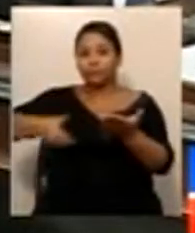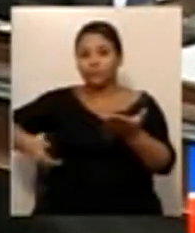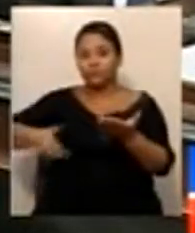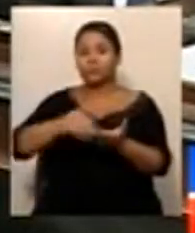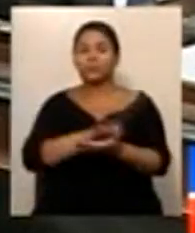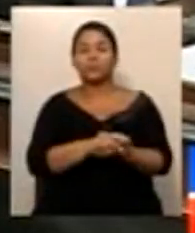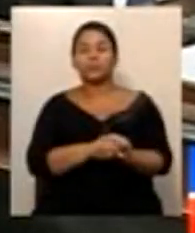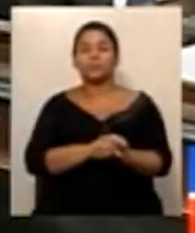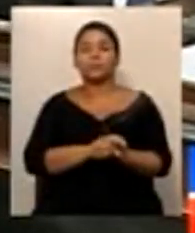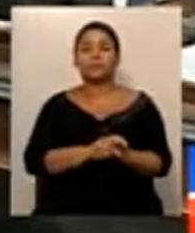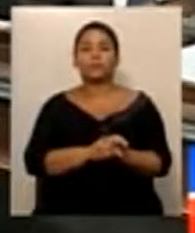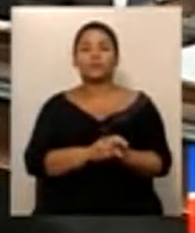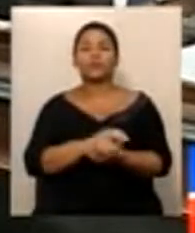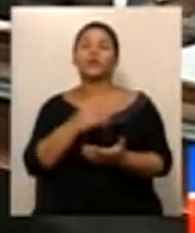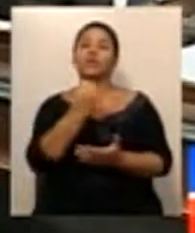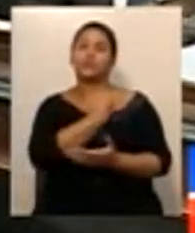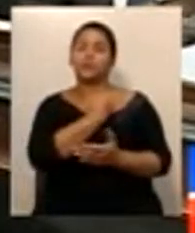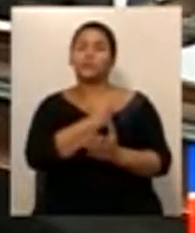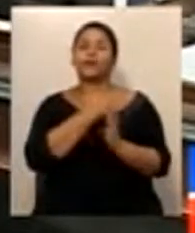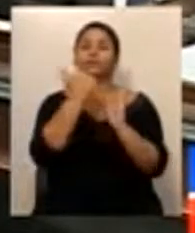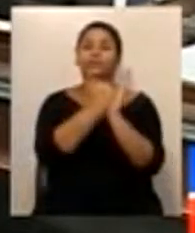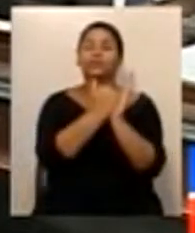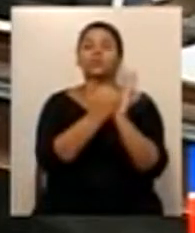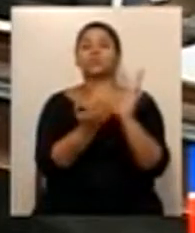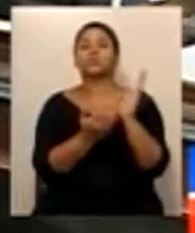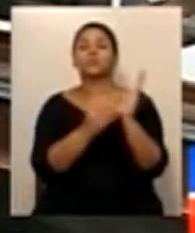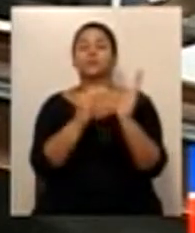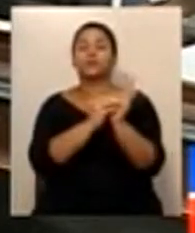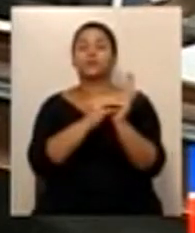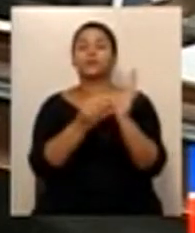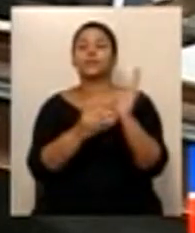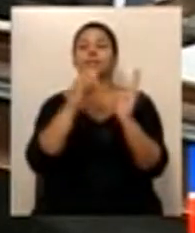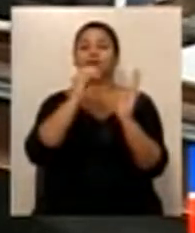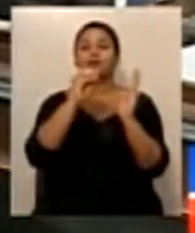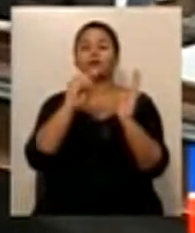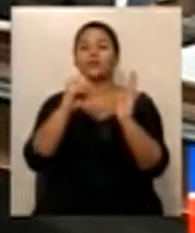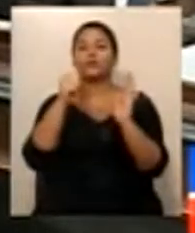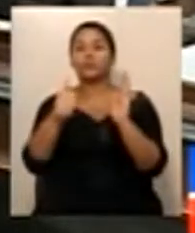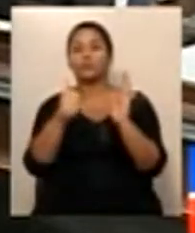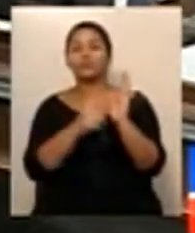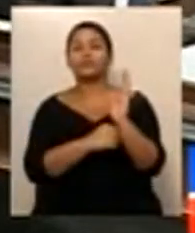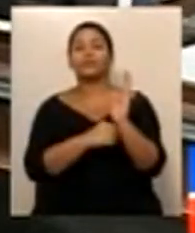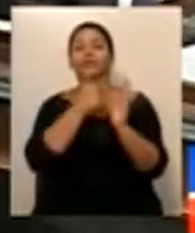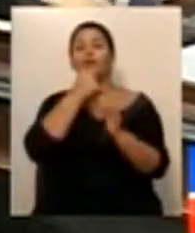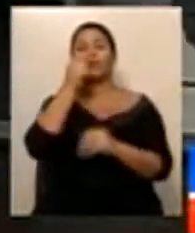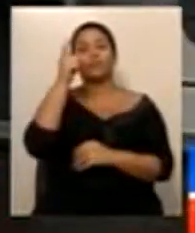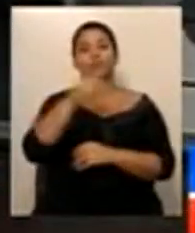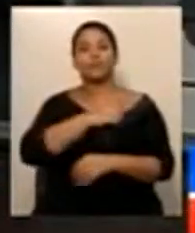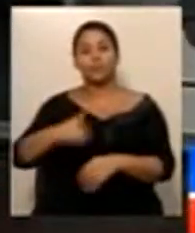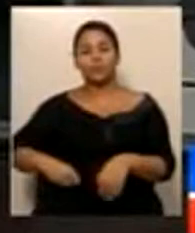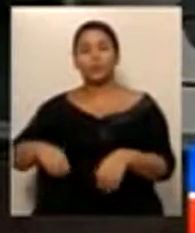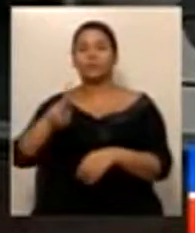redação. Processo nº 001, 358, barra 12, deputado Ricardo Nezinho.